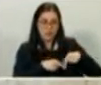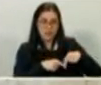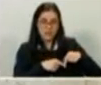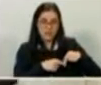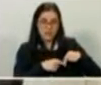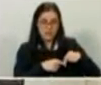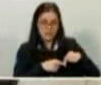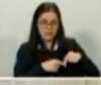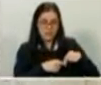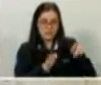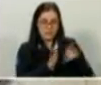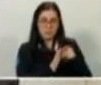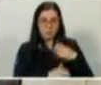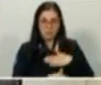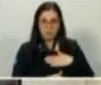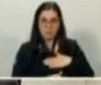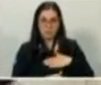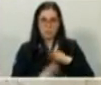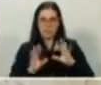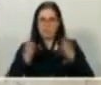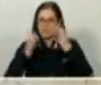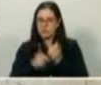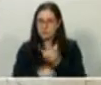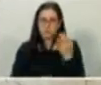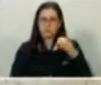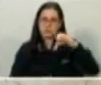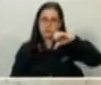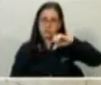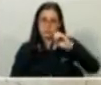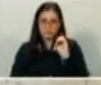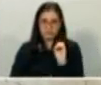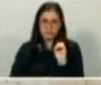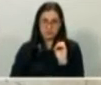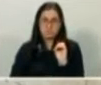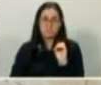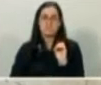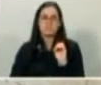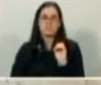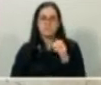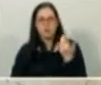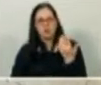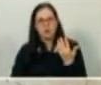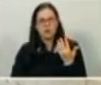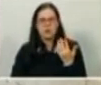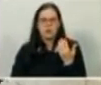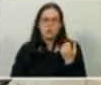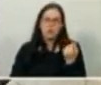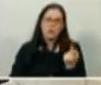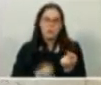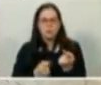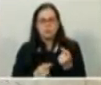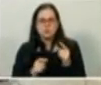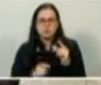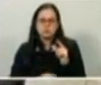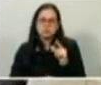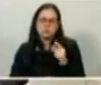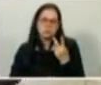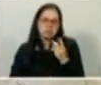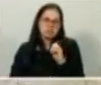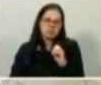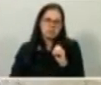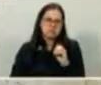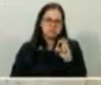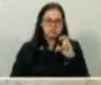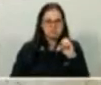90 eventos. Alguns eventos menores, com 20, 30, 50 pessoas, 100 pessoas.